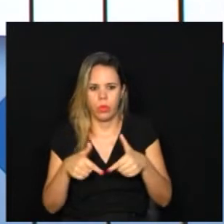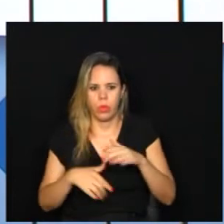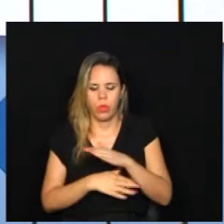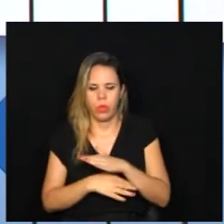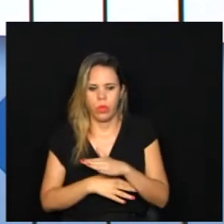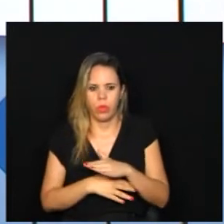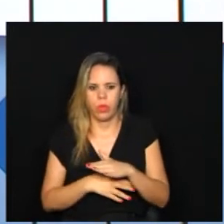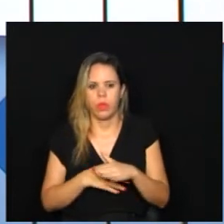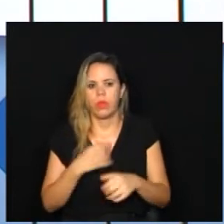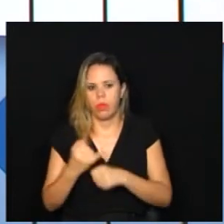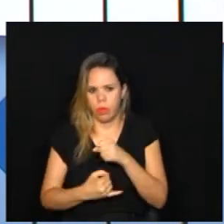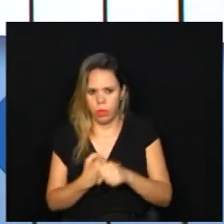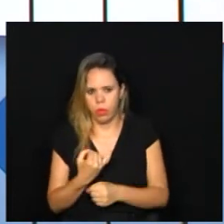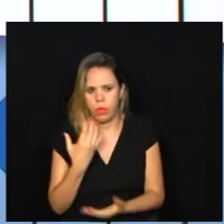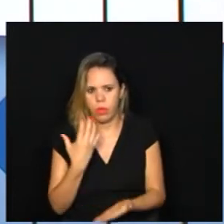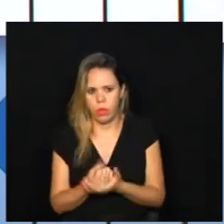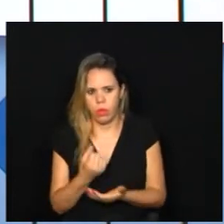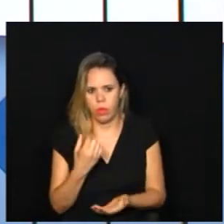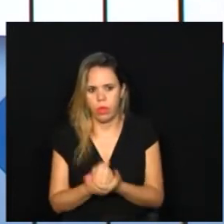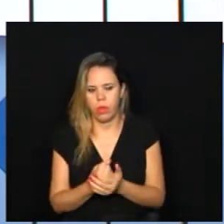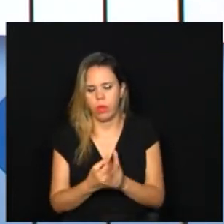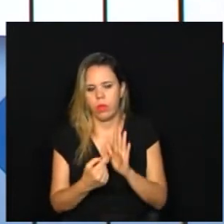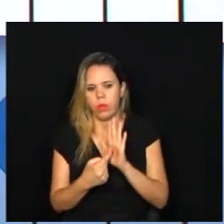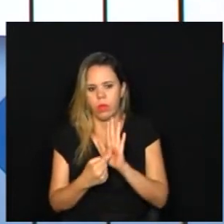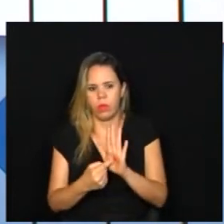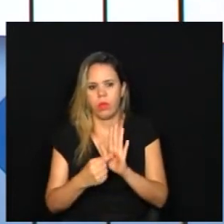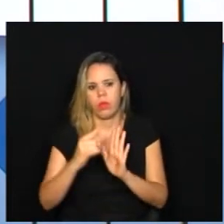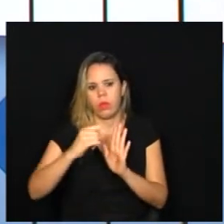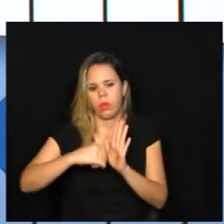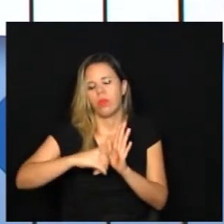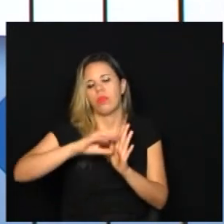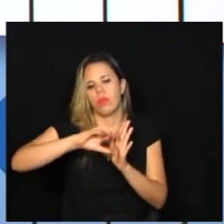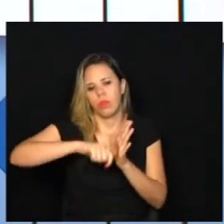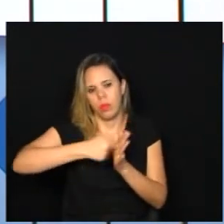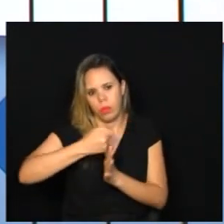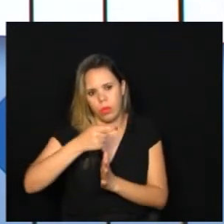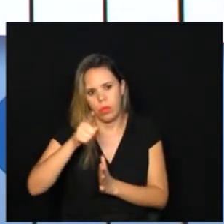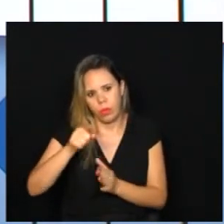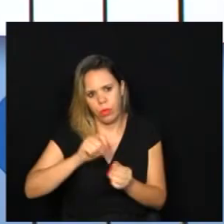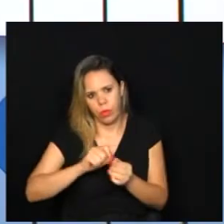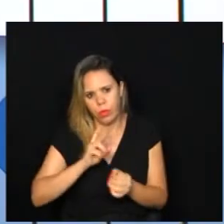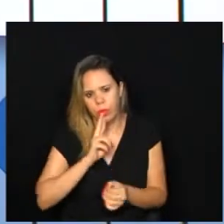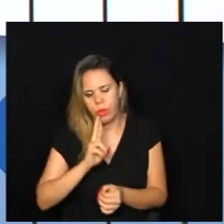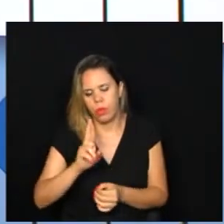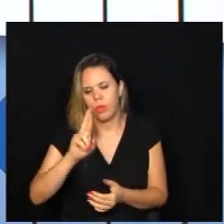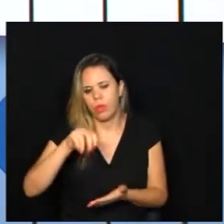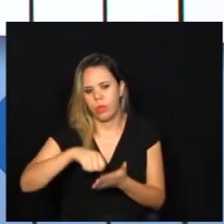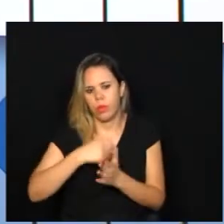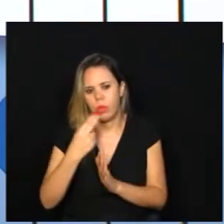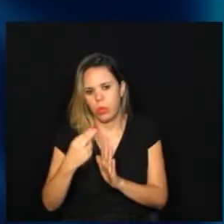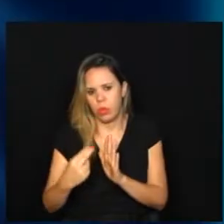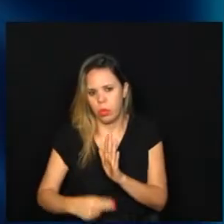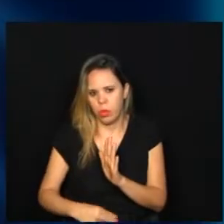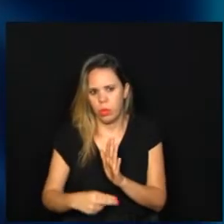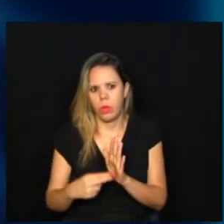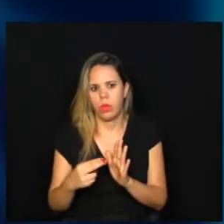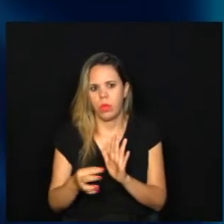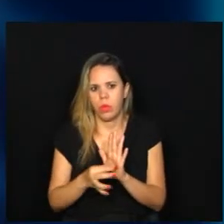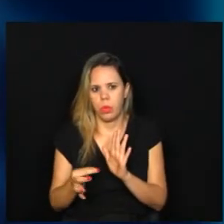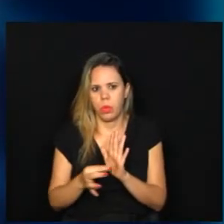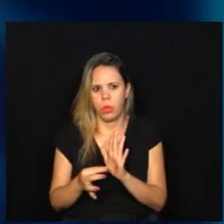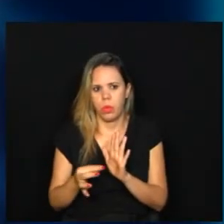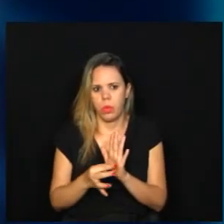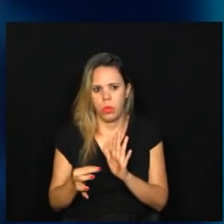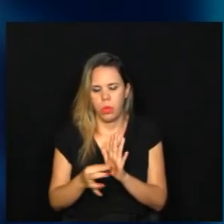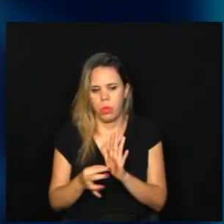link do abaixo assinado e aí vai aparecer um formulário que você vai preencher os seus dados e dar a sua opinião